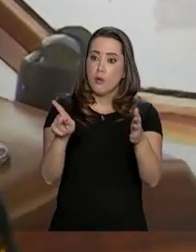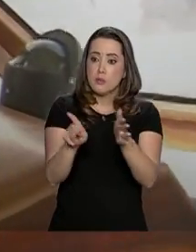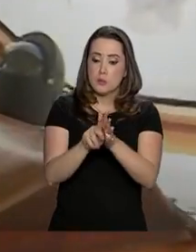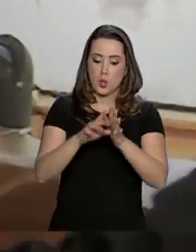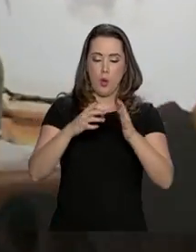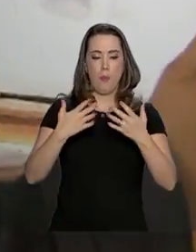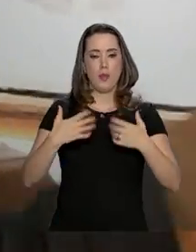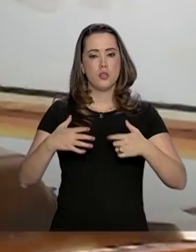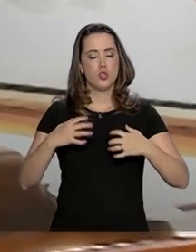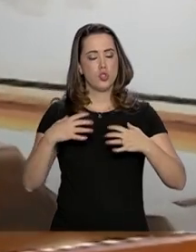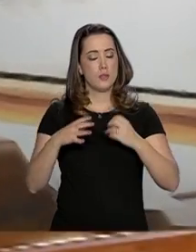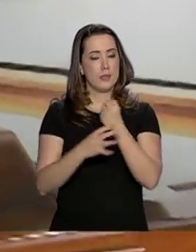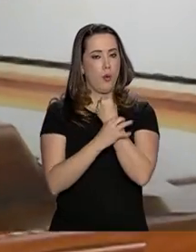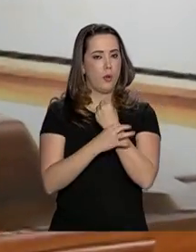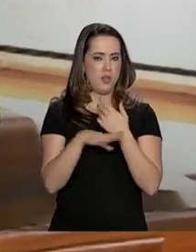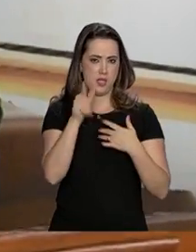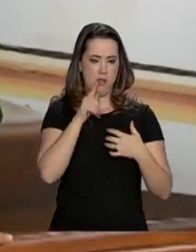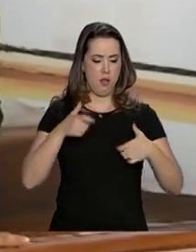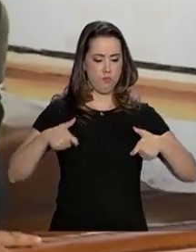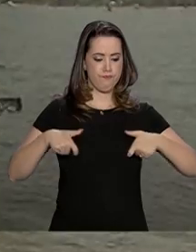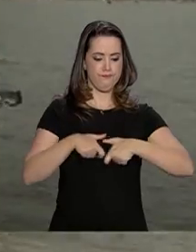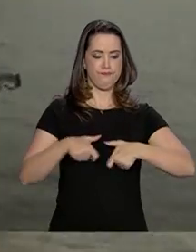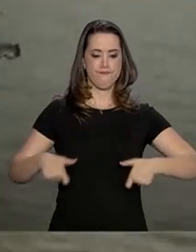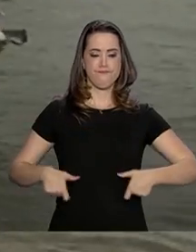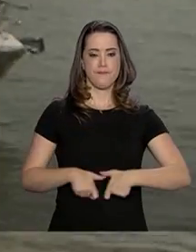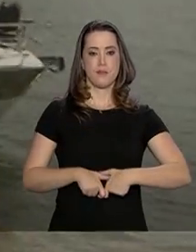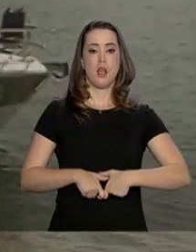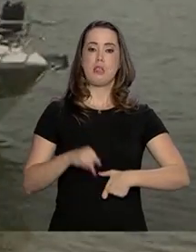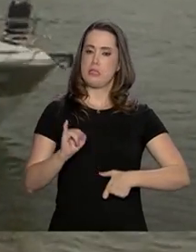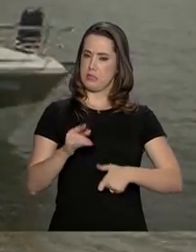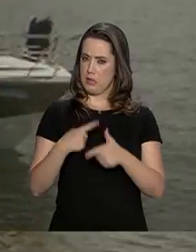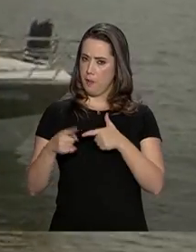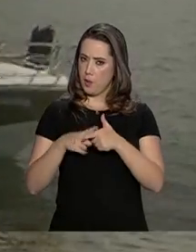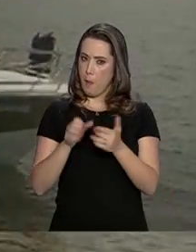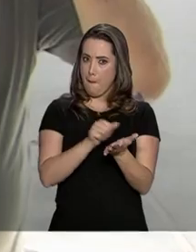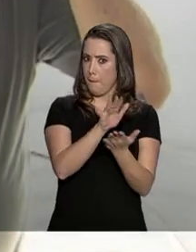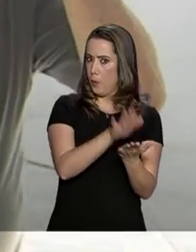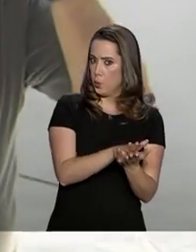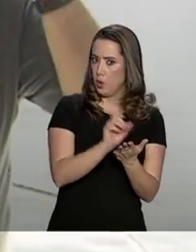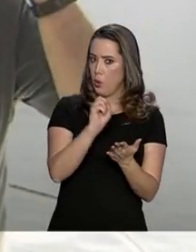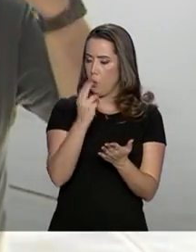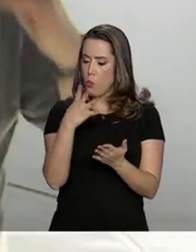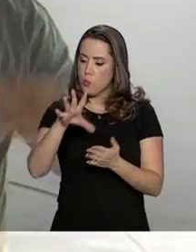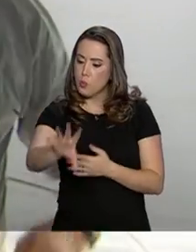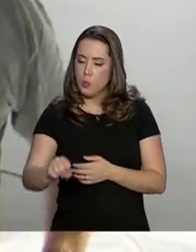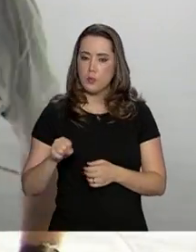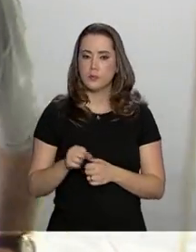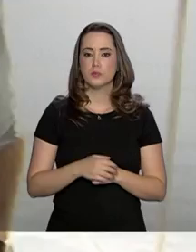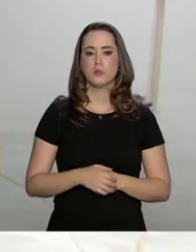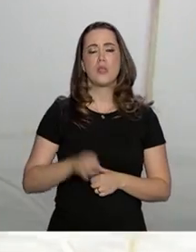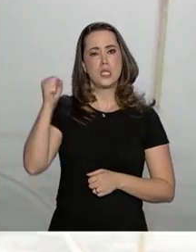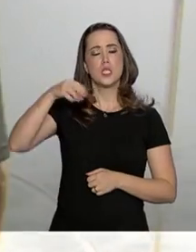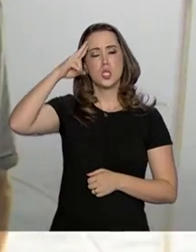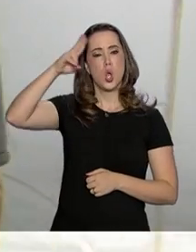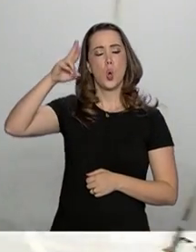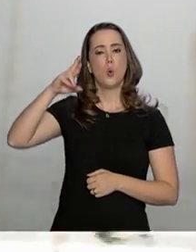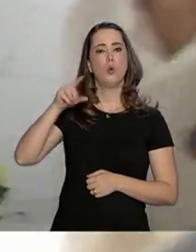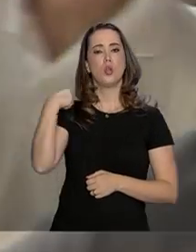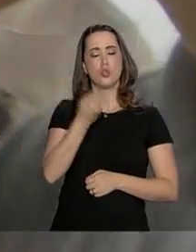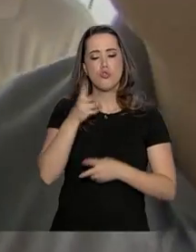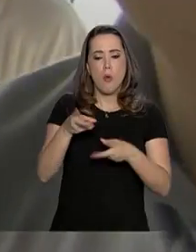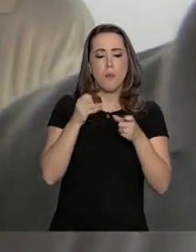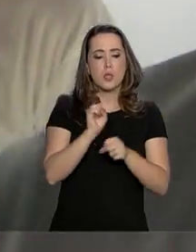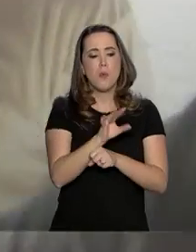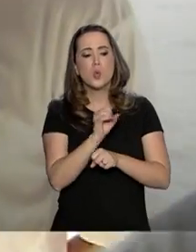alguma irregularidade, as punições vão de multa à apreensão do barco. Esse senhor comandante, verificamos as luzes de navegação,